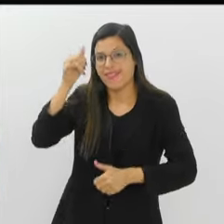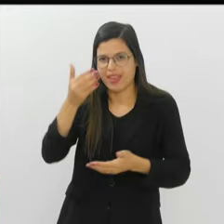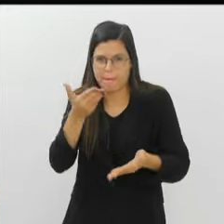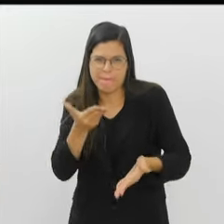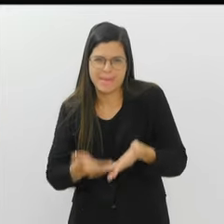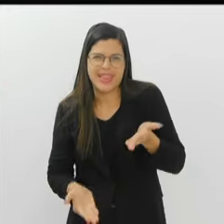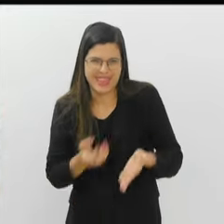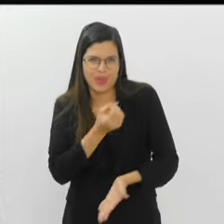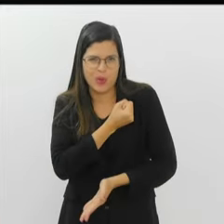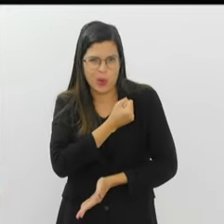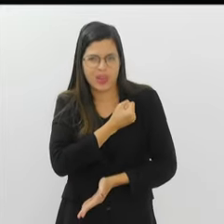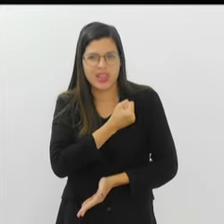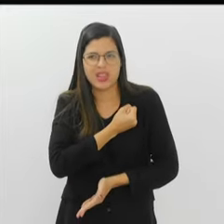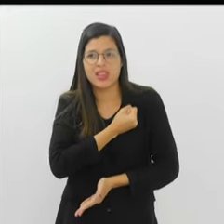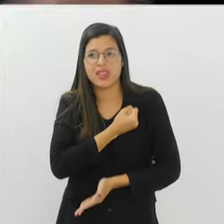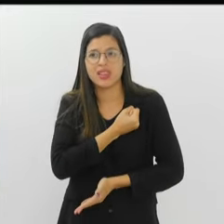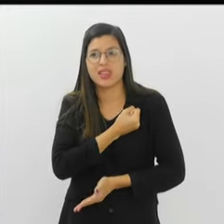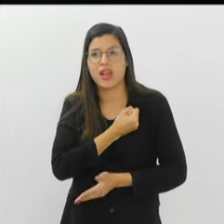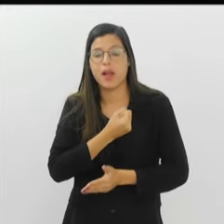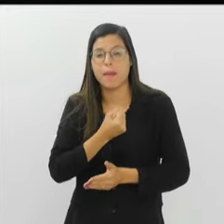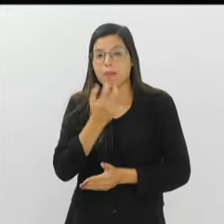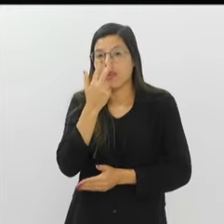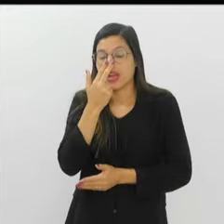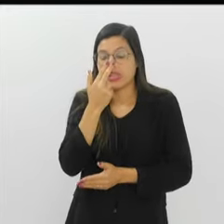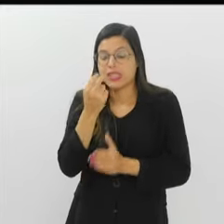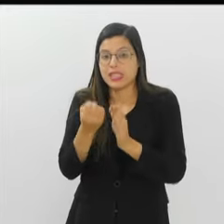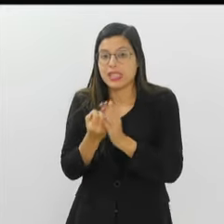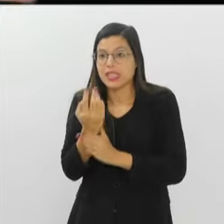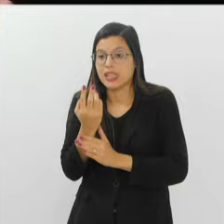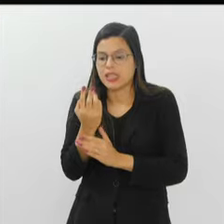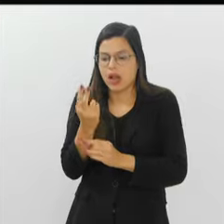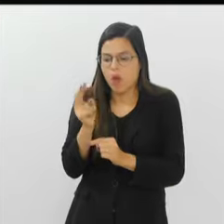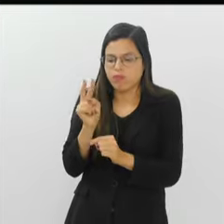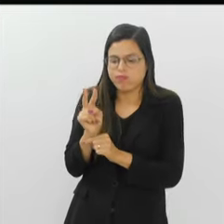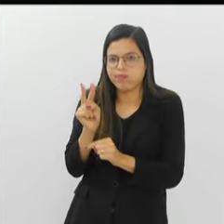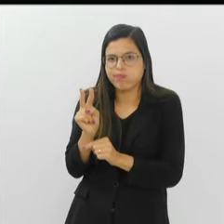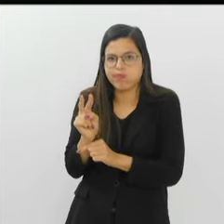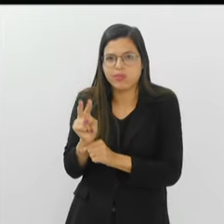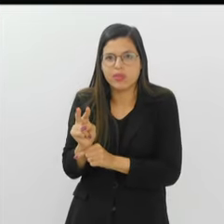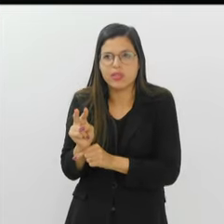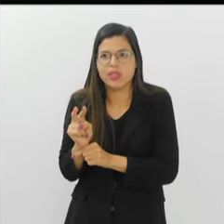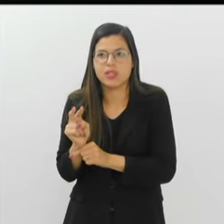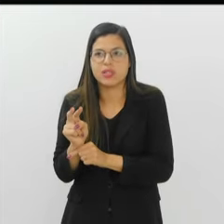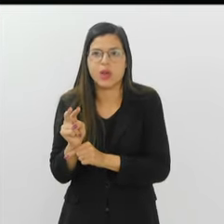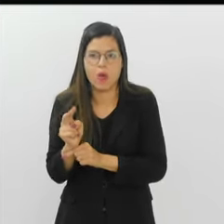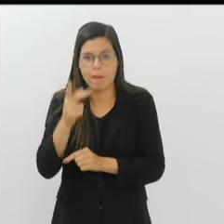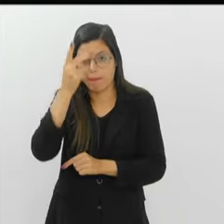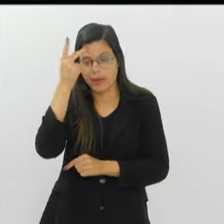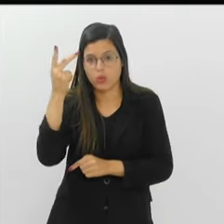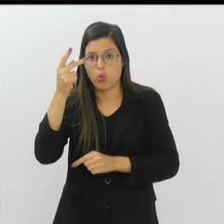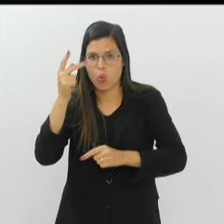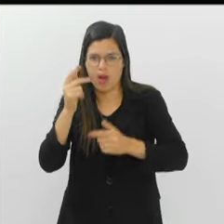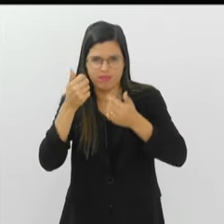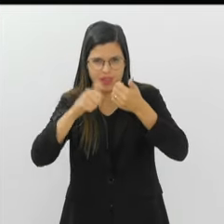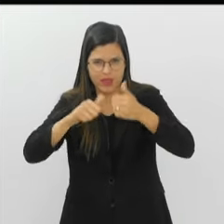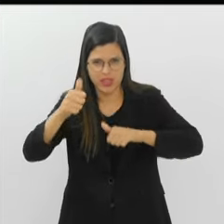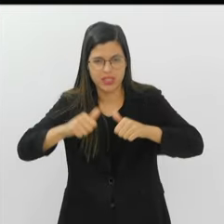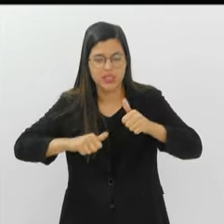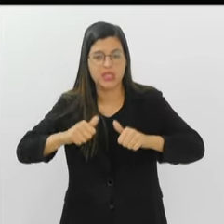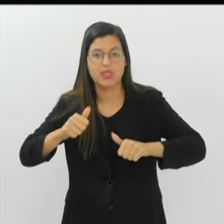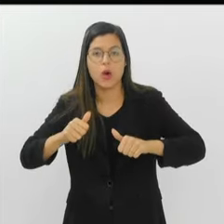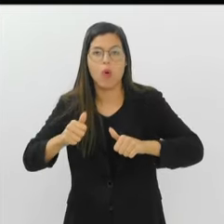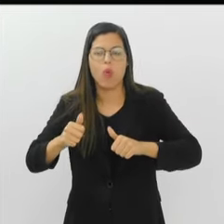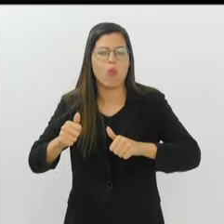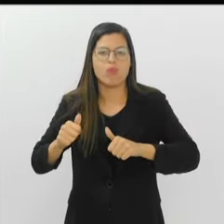risco zero de perder nota, porque ninguém quer perder nota. Então, cria um protecionismo onde o jurado acaba sendo blindado, ele acaba sendo